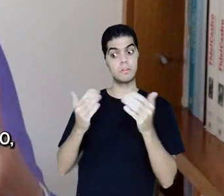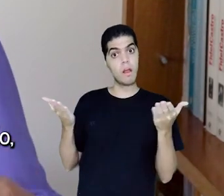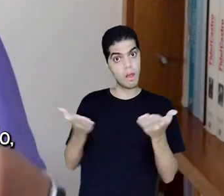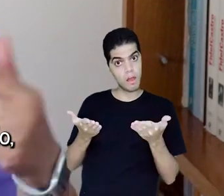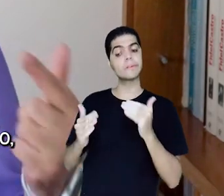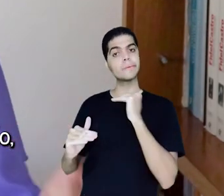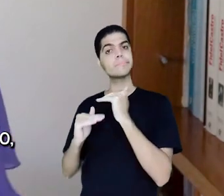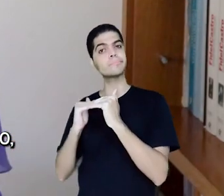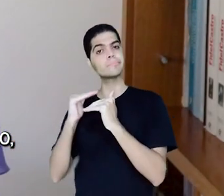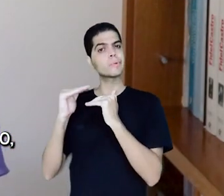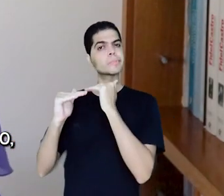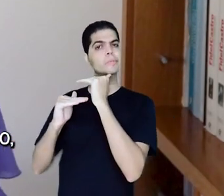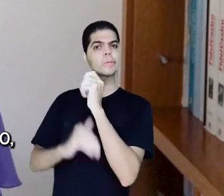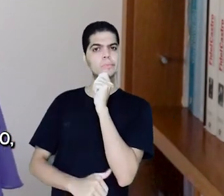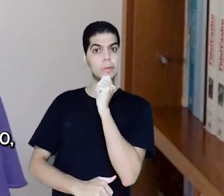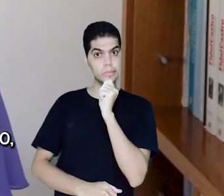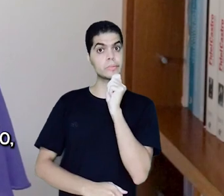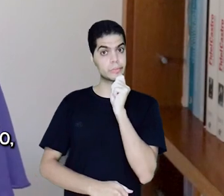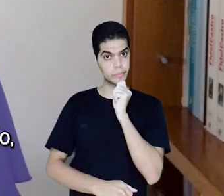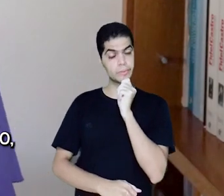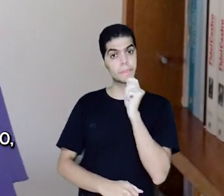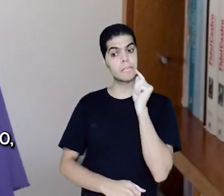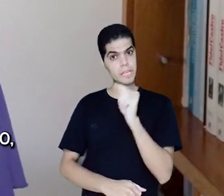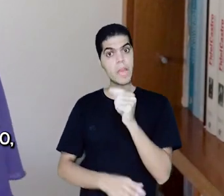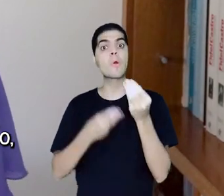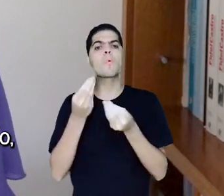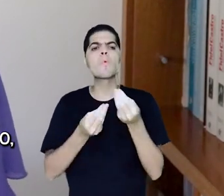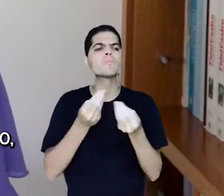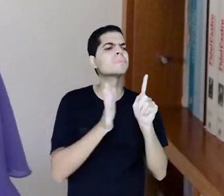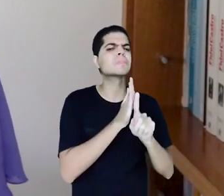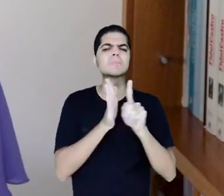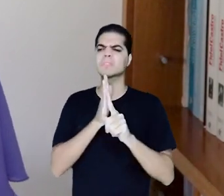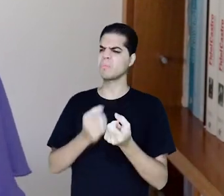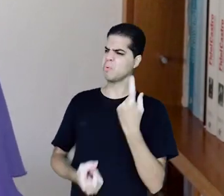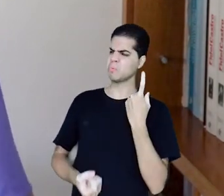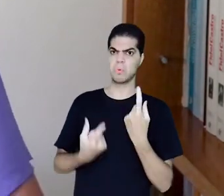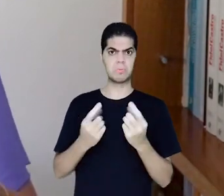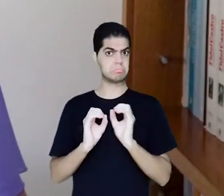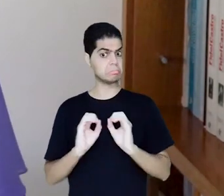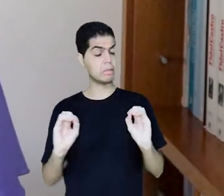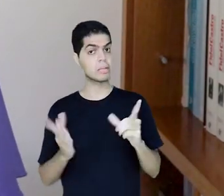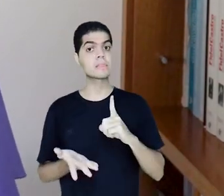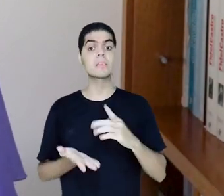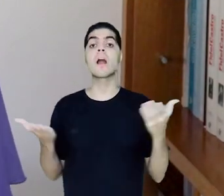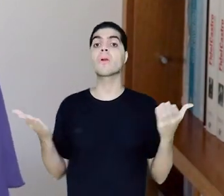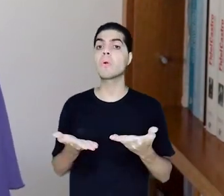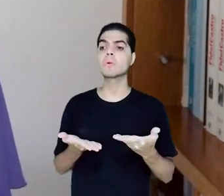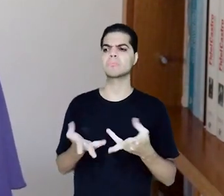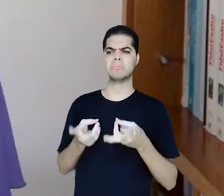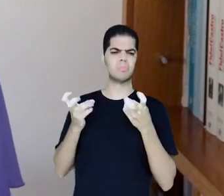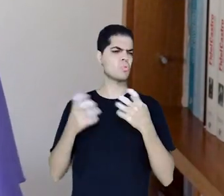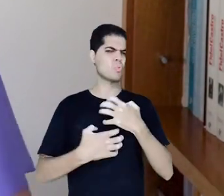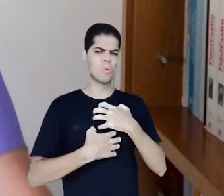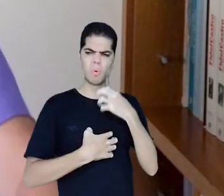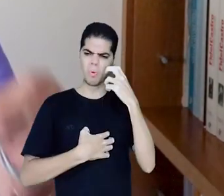processo de implementação, o que é inquestionável, diante das brutais e vergonhosas desigualdades